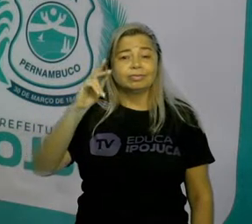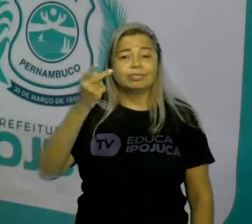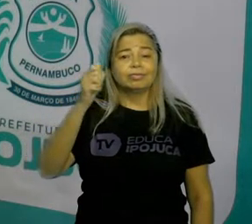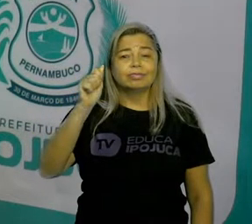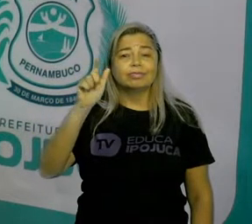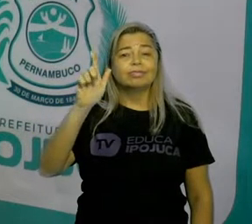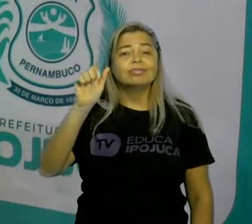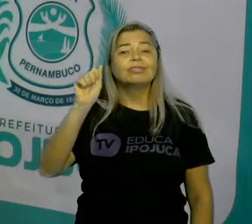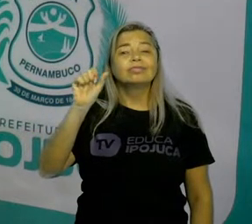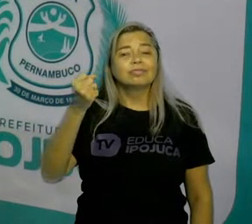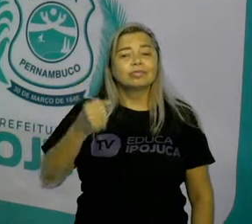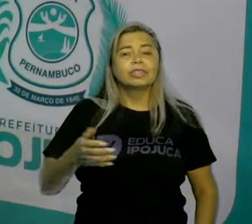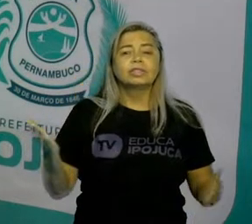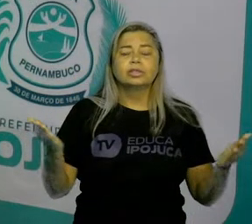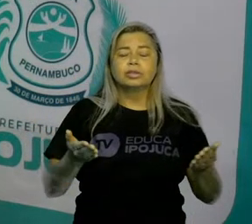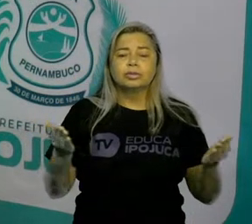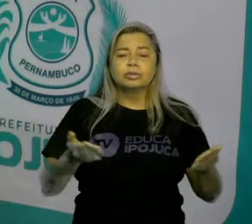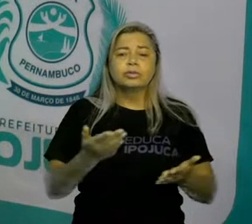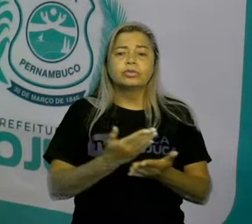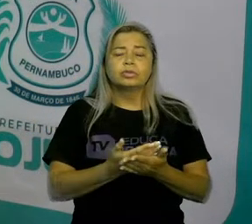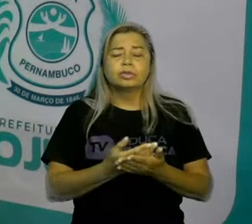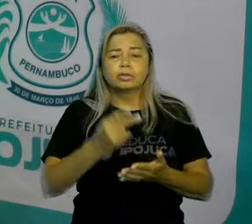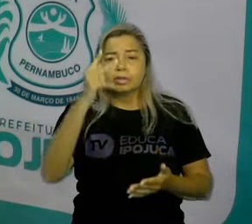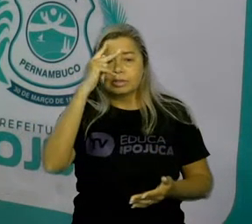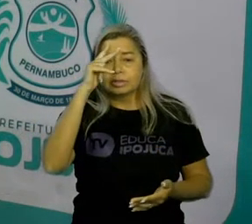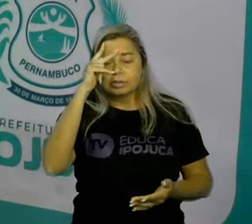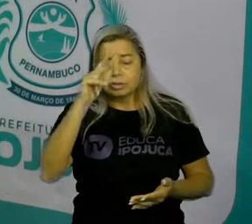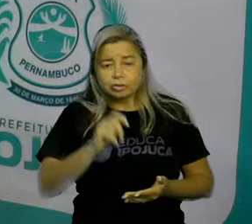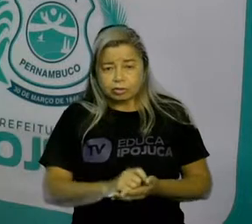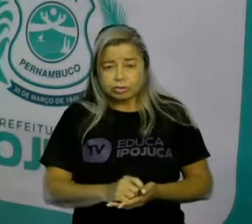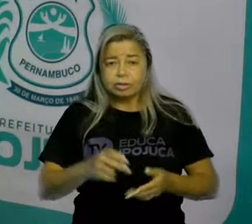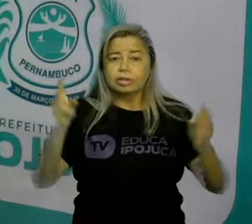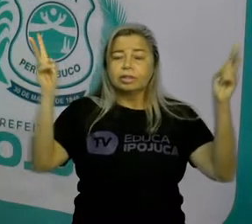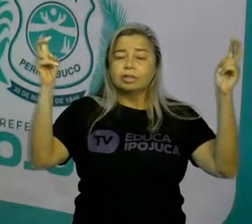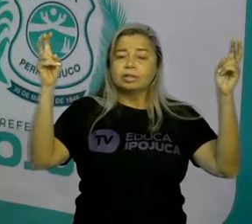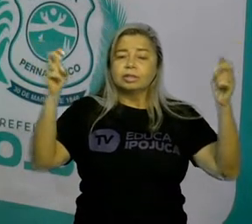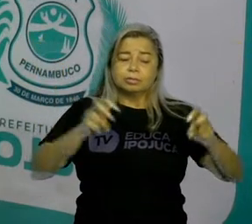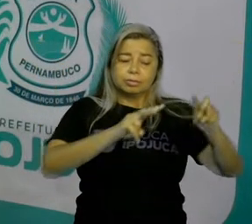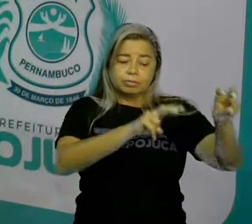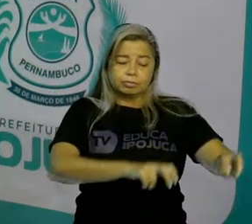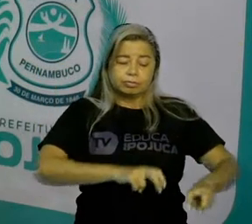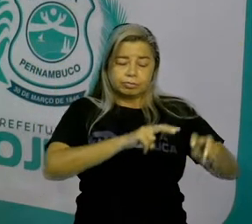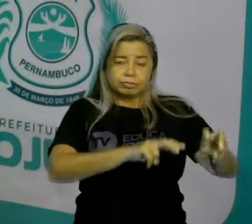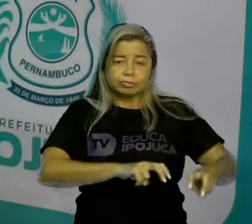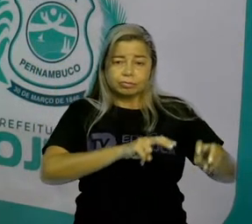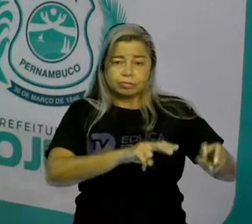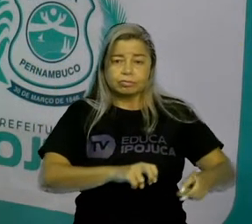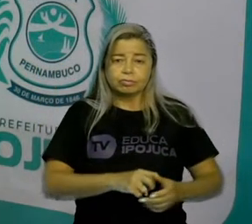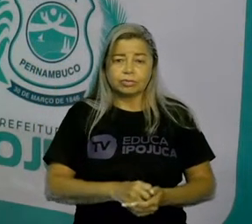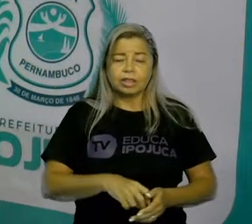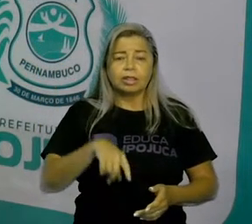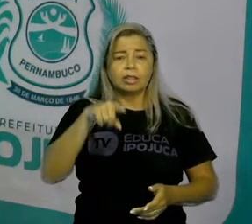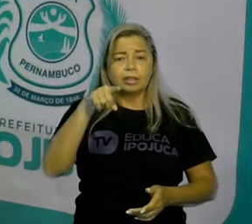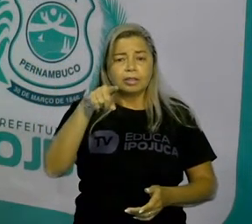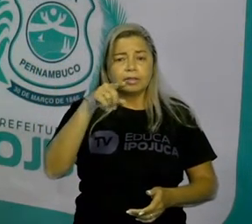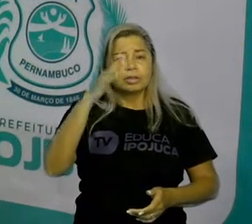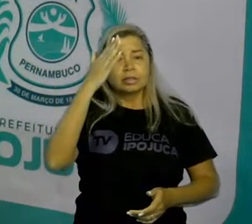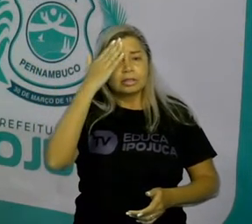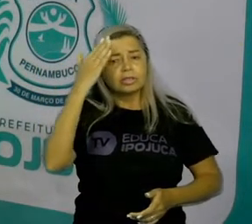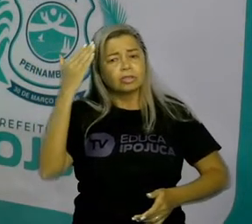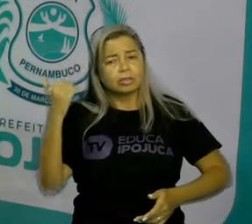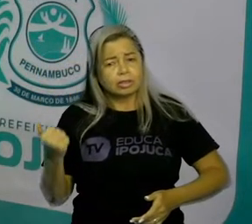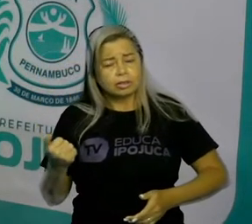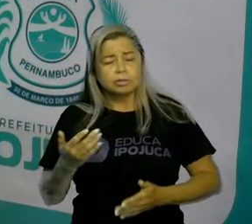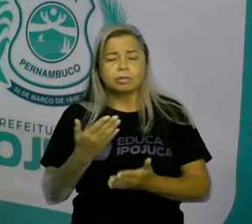agricultura. Se vocês estão lembrados, na aula passada a gente aprendeu sobre os grupos, eles começaram a se